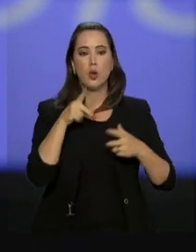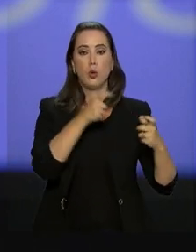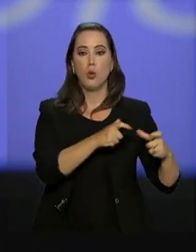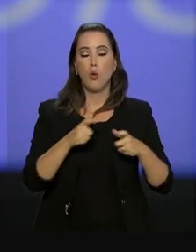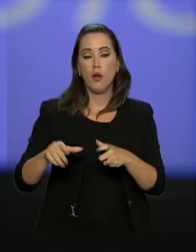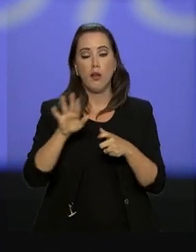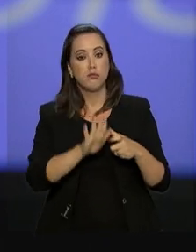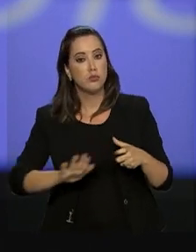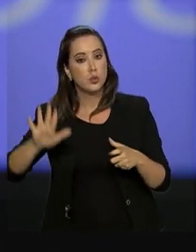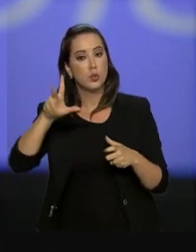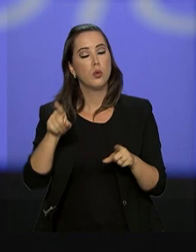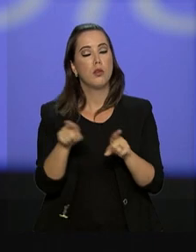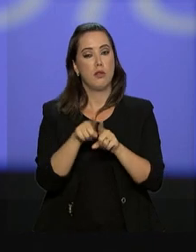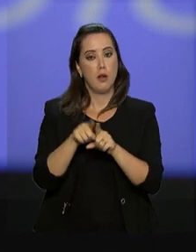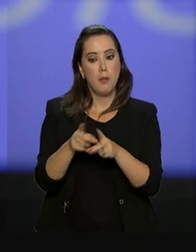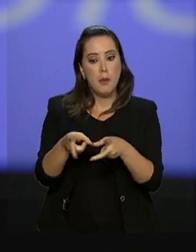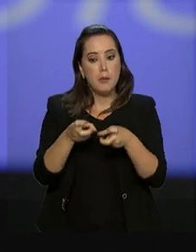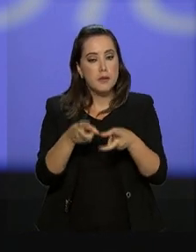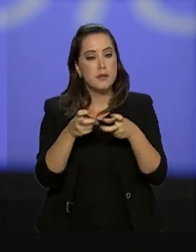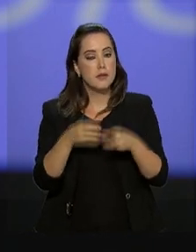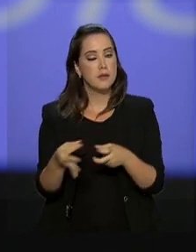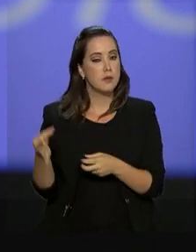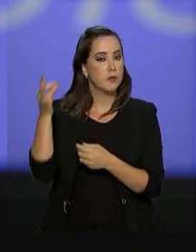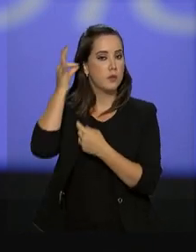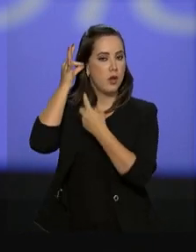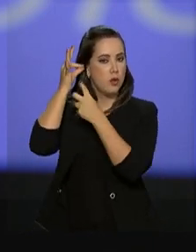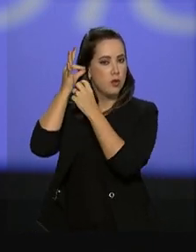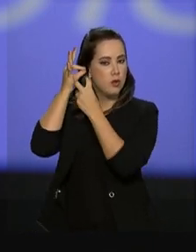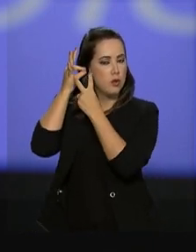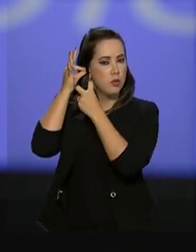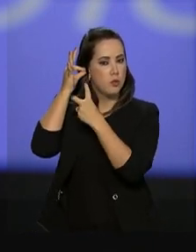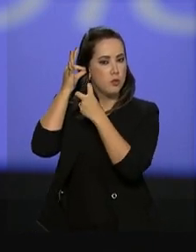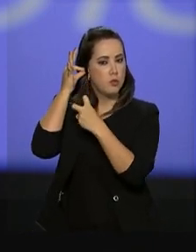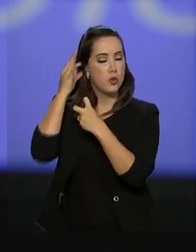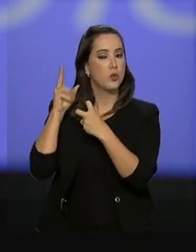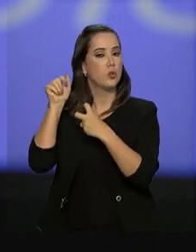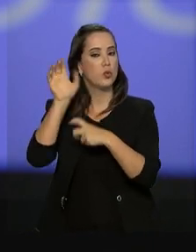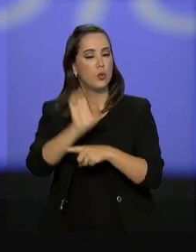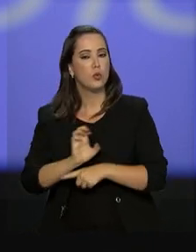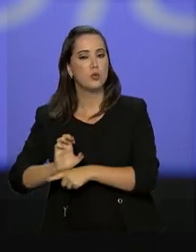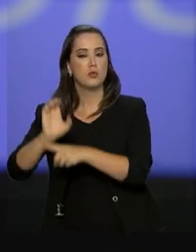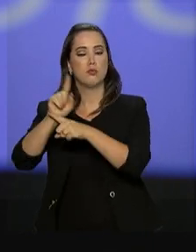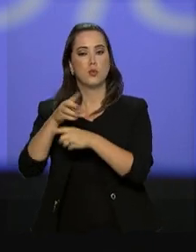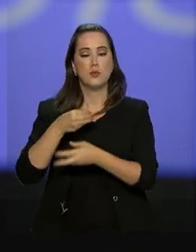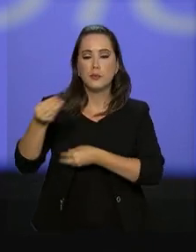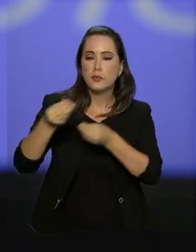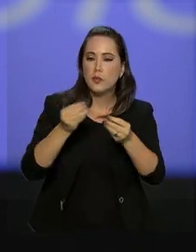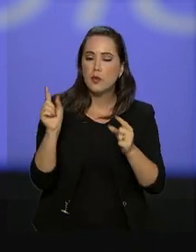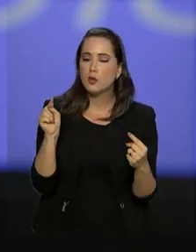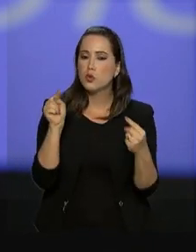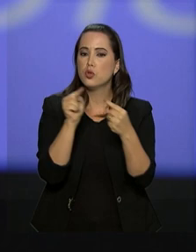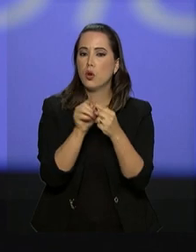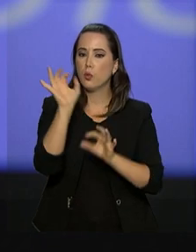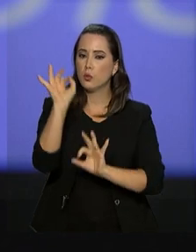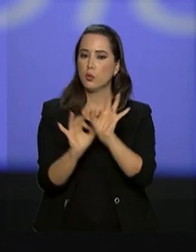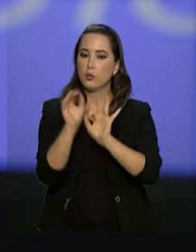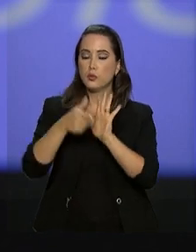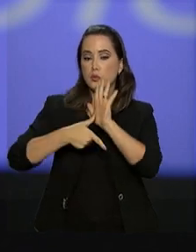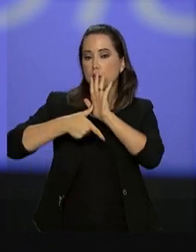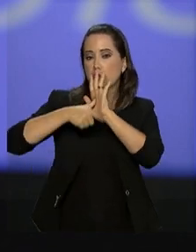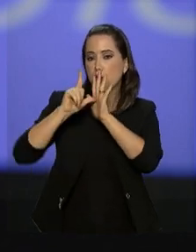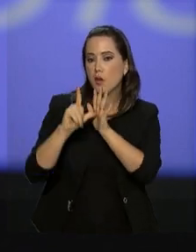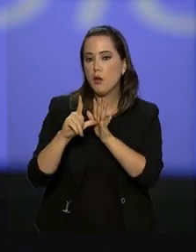prova, além de detectores de ponto eletrônico em todos os estados, que são distribuídos conforme o planejamento